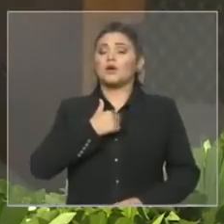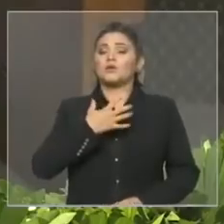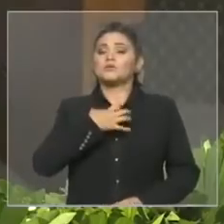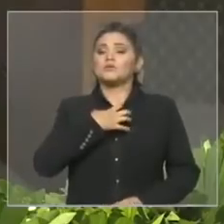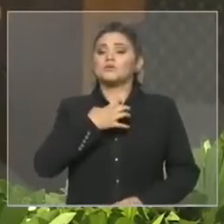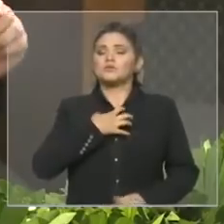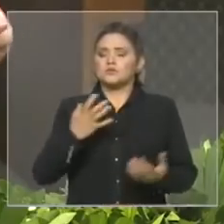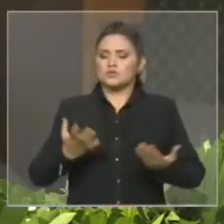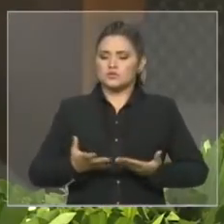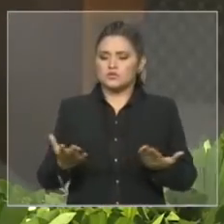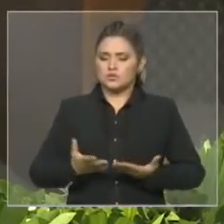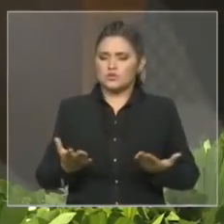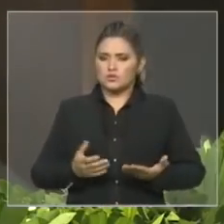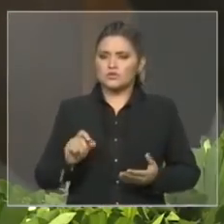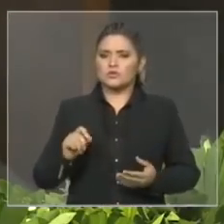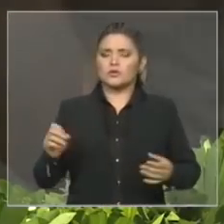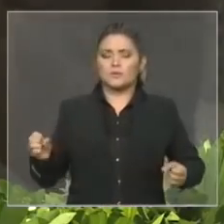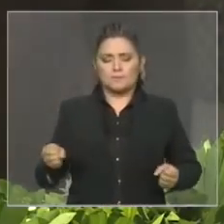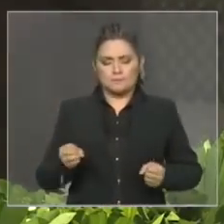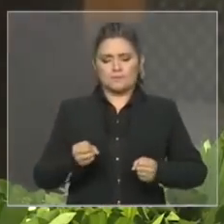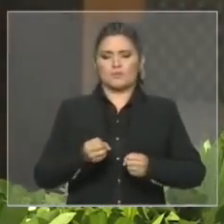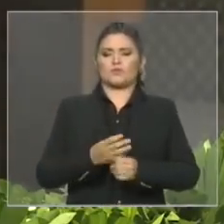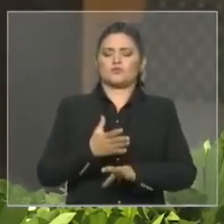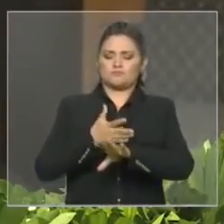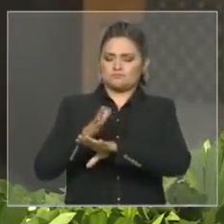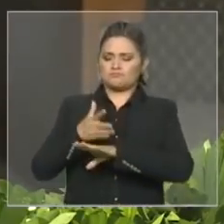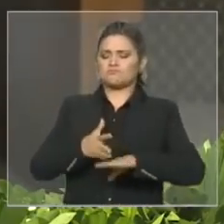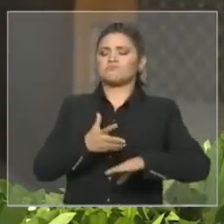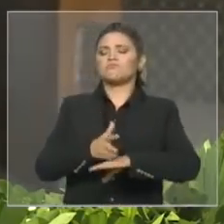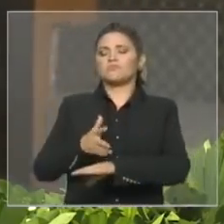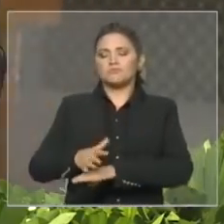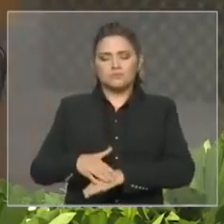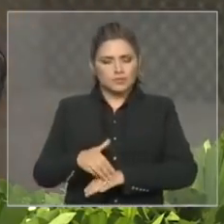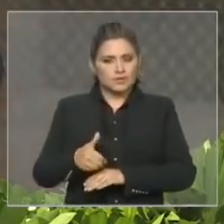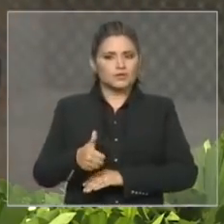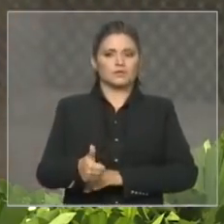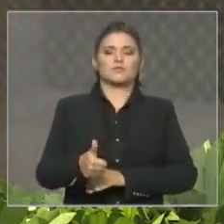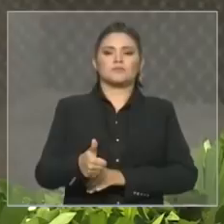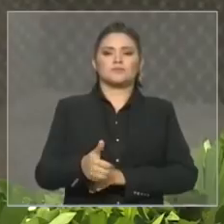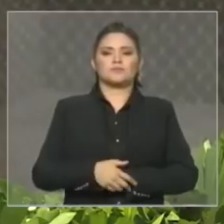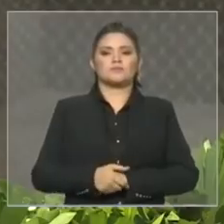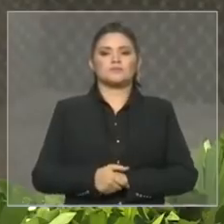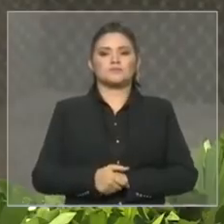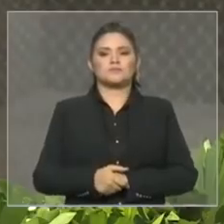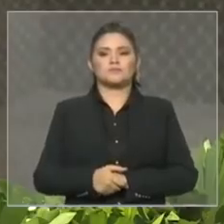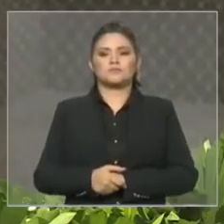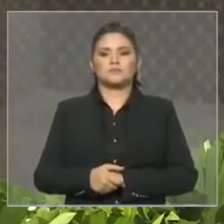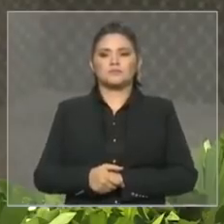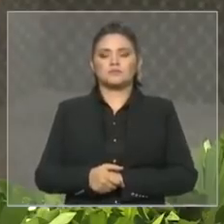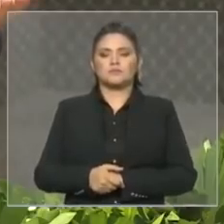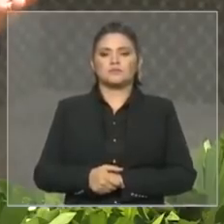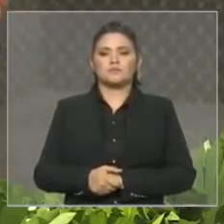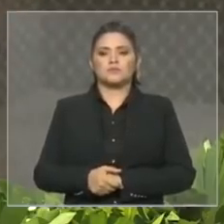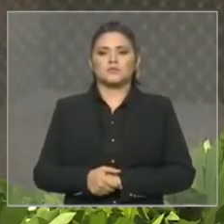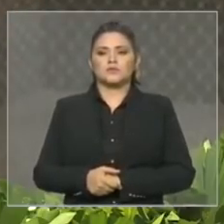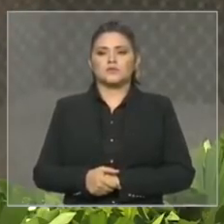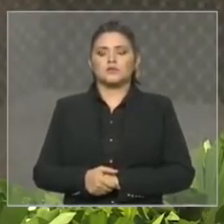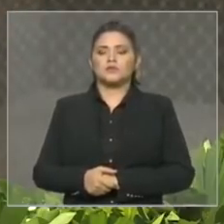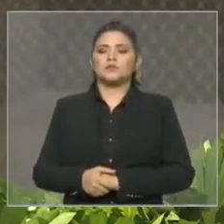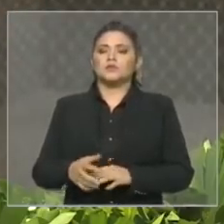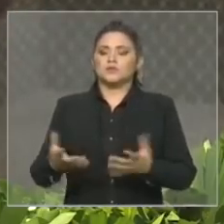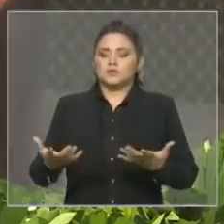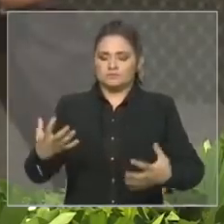do que há quatro anos atrás, dignas autoridades militares que aqui se encontram, para exercer esta função